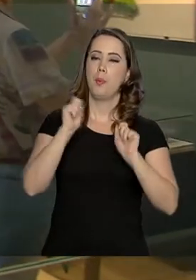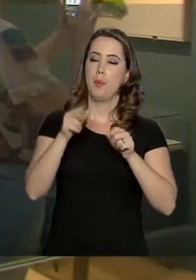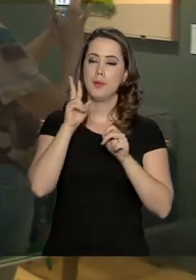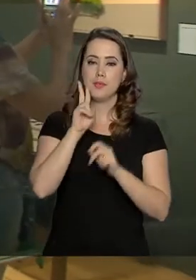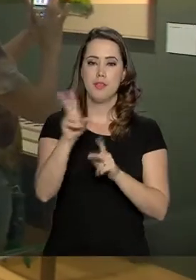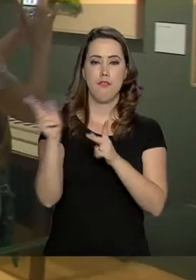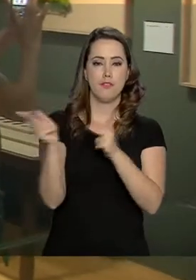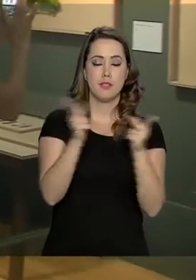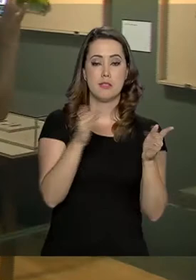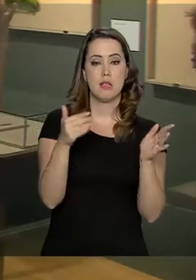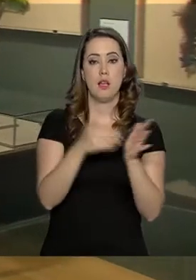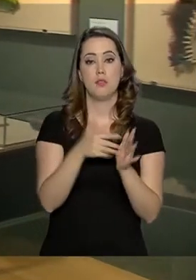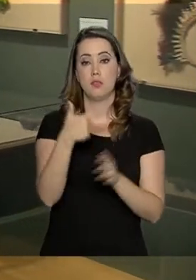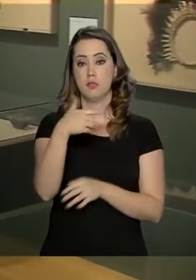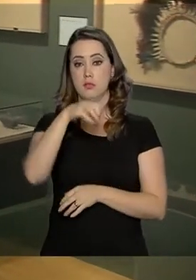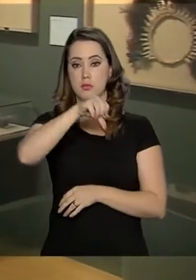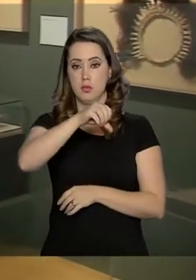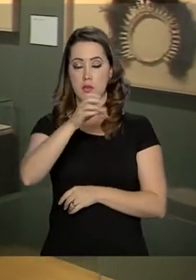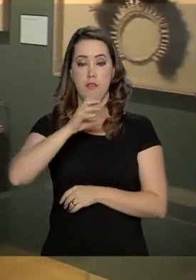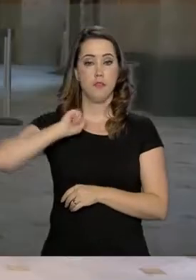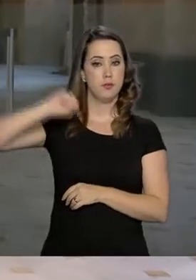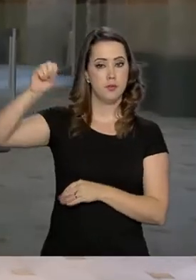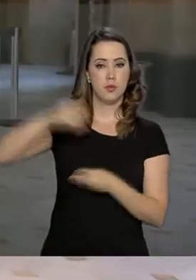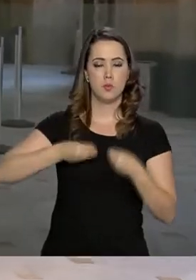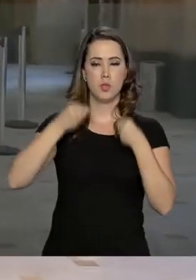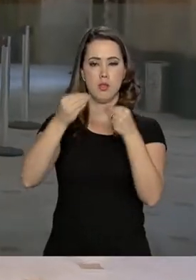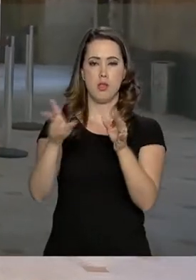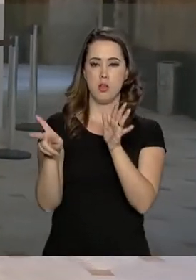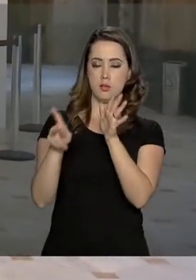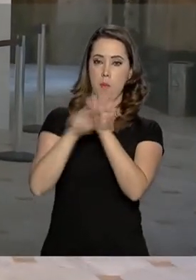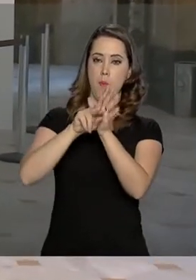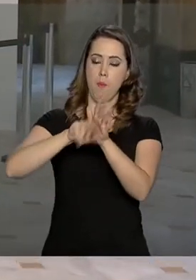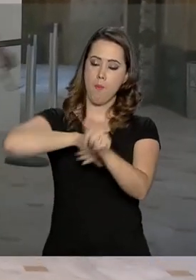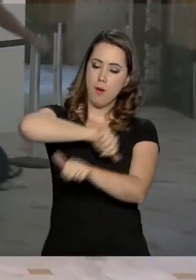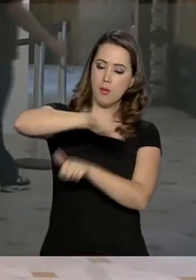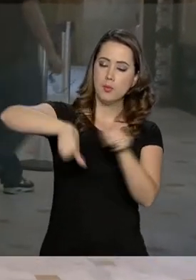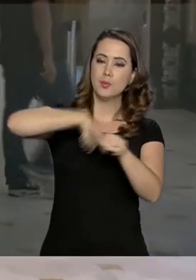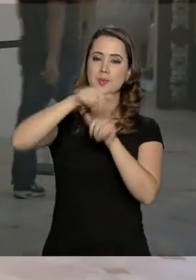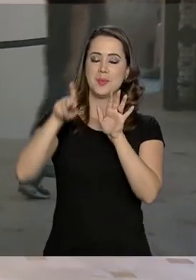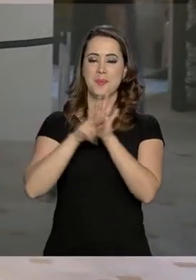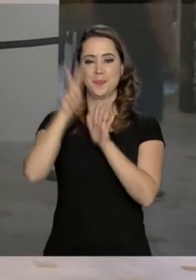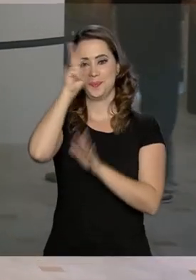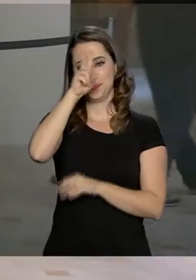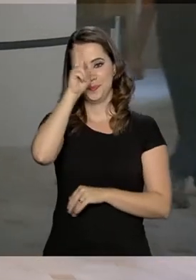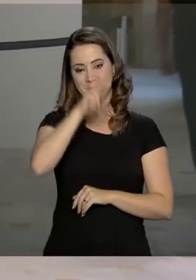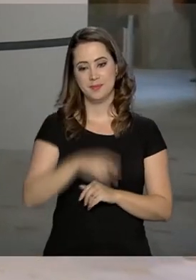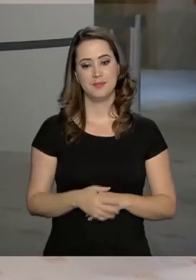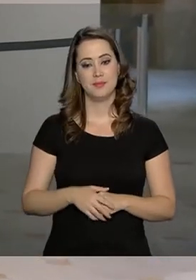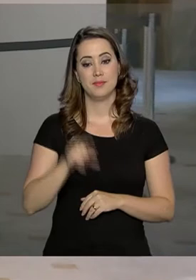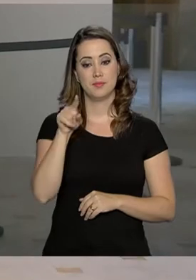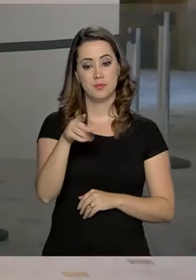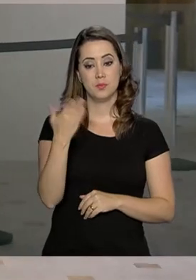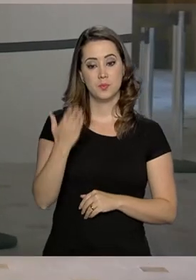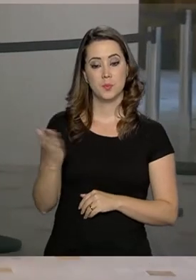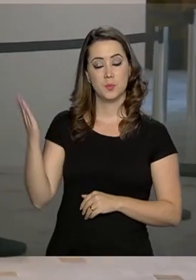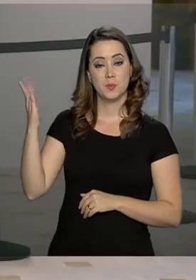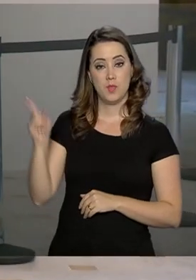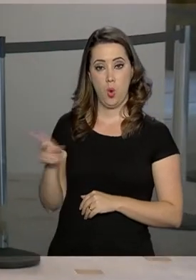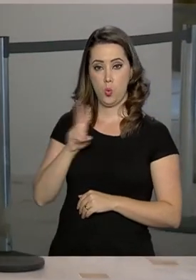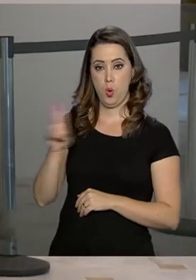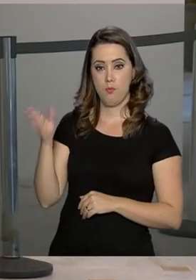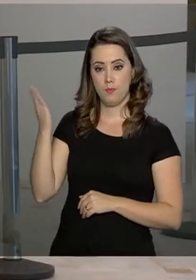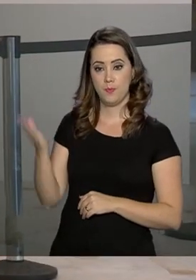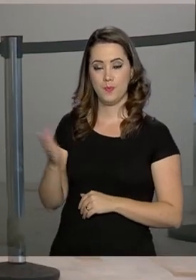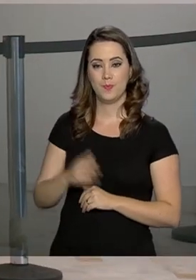visitada até o dia 29 de abril, traz em si o novo capítulo desta história. A Arqueologia do Resgate,